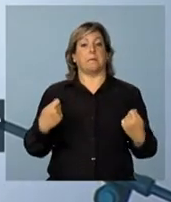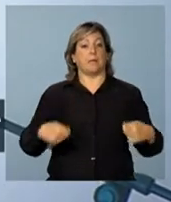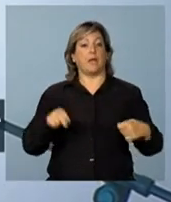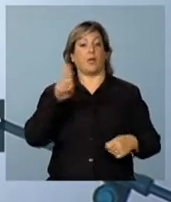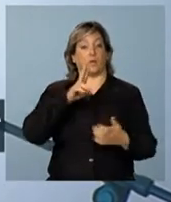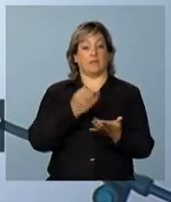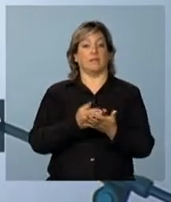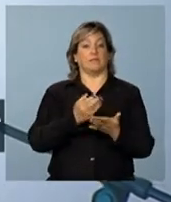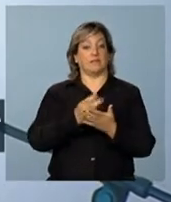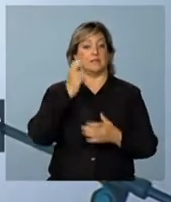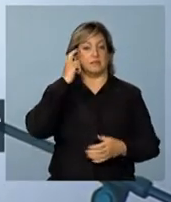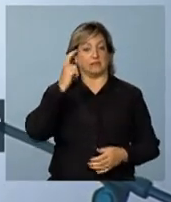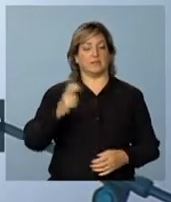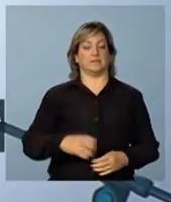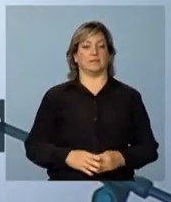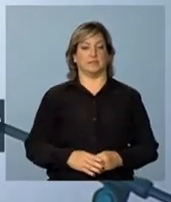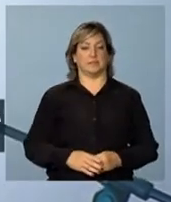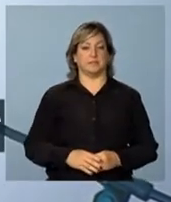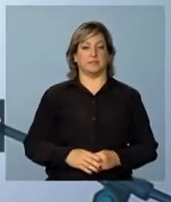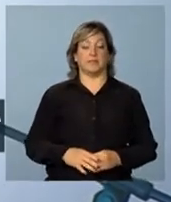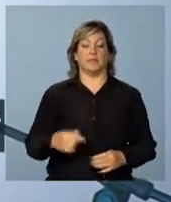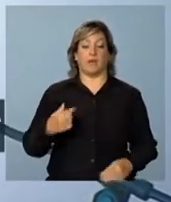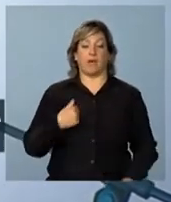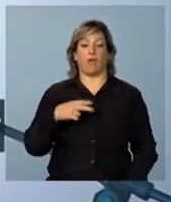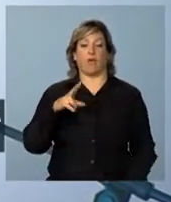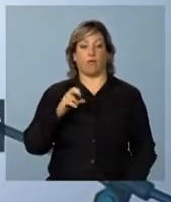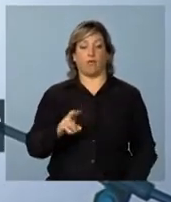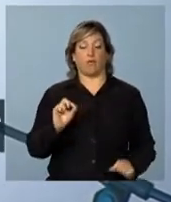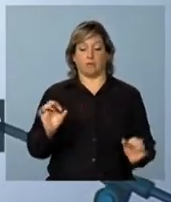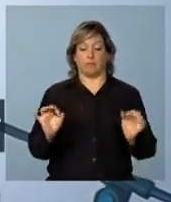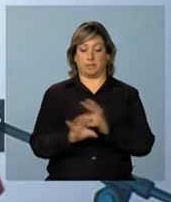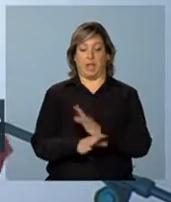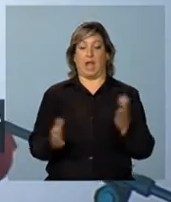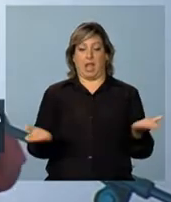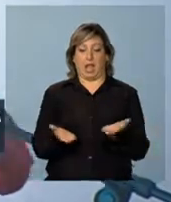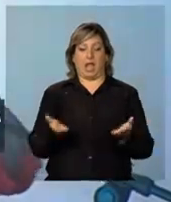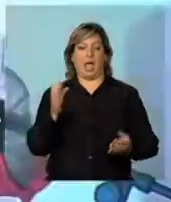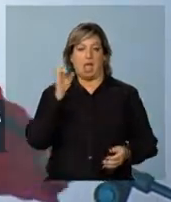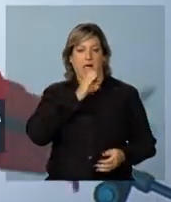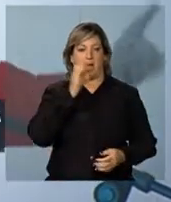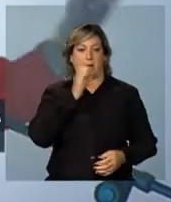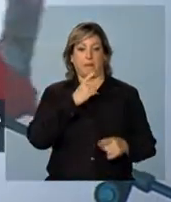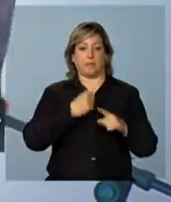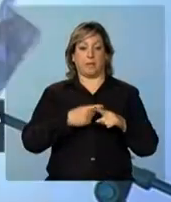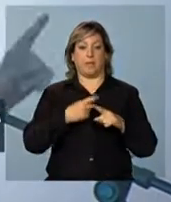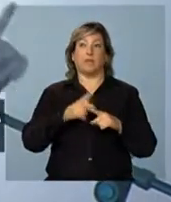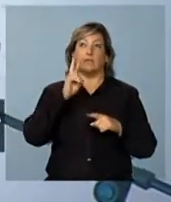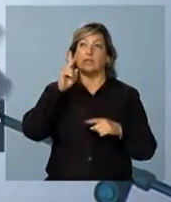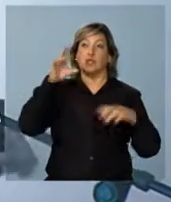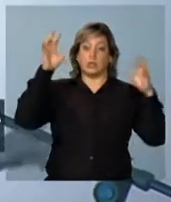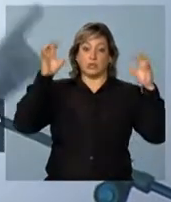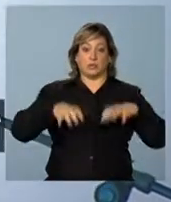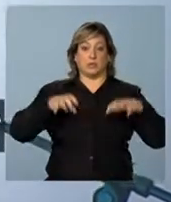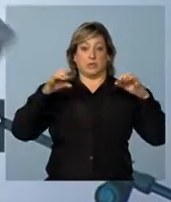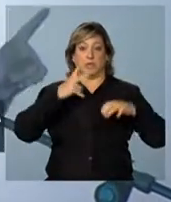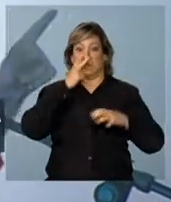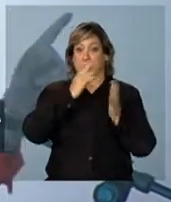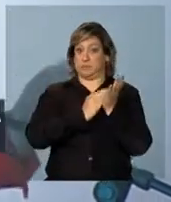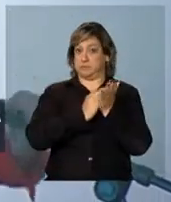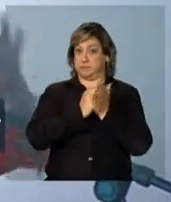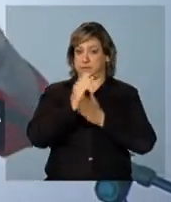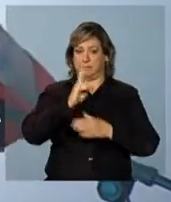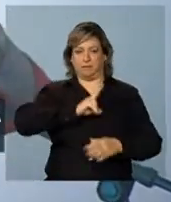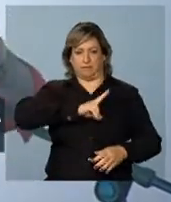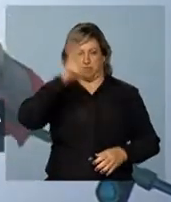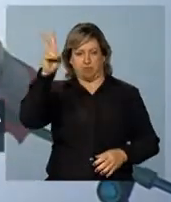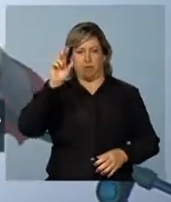universitários. Eu vou encerrar rapidinho, porque essa chuva parece que é forte